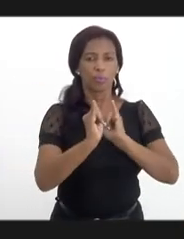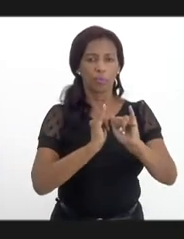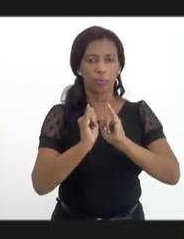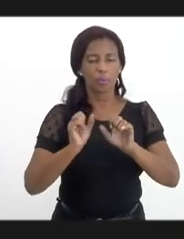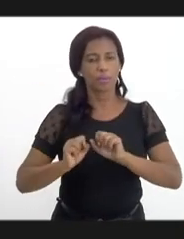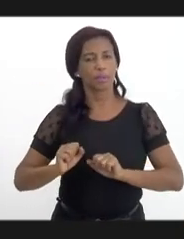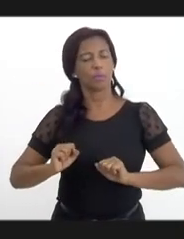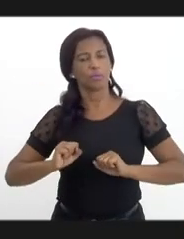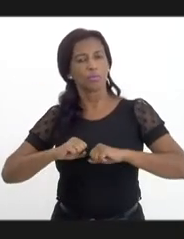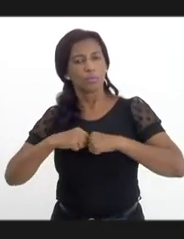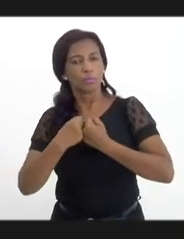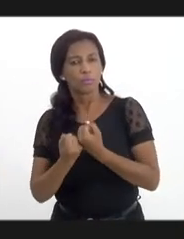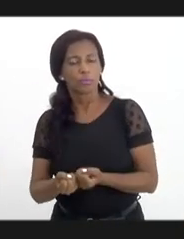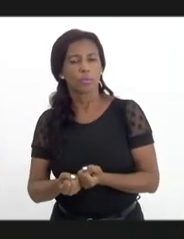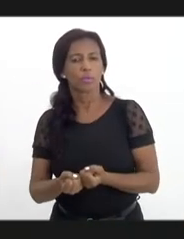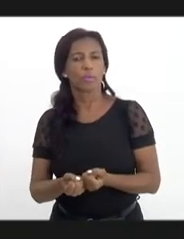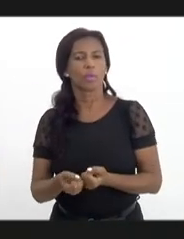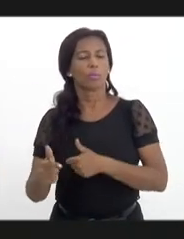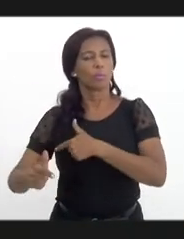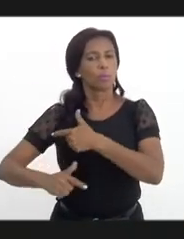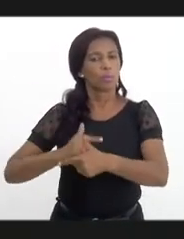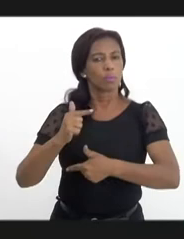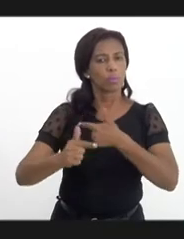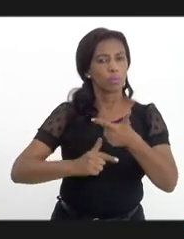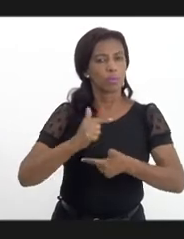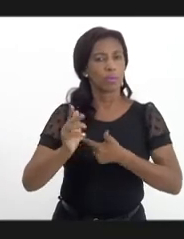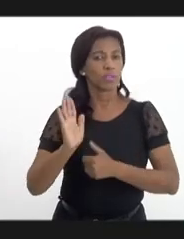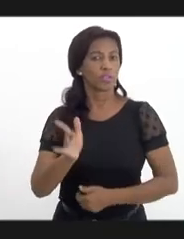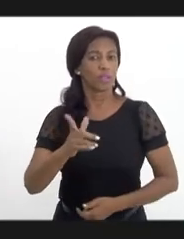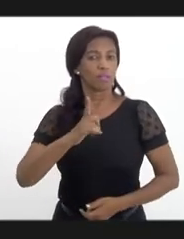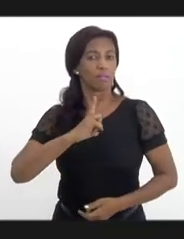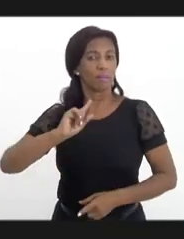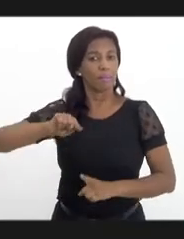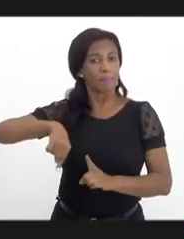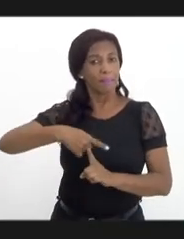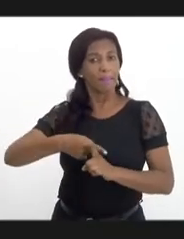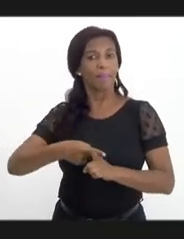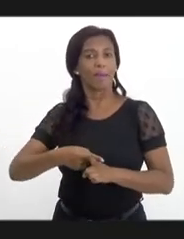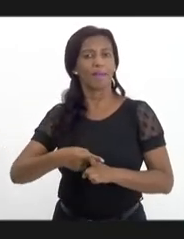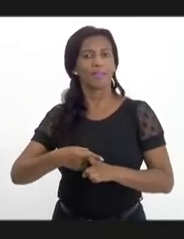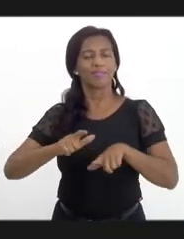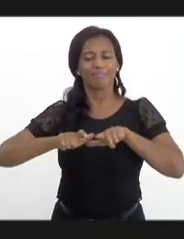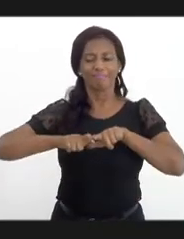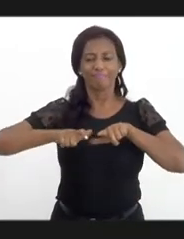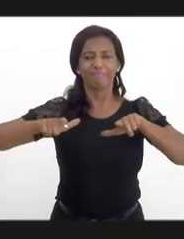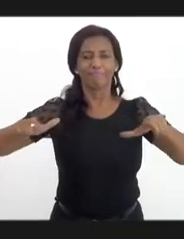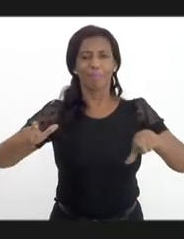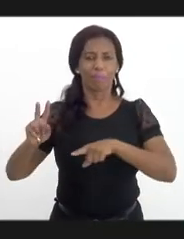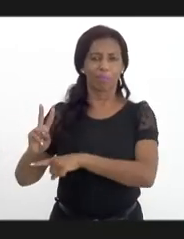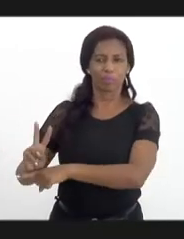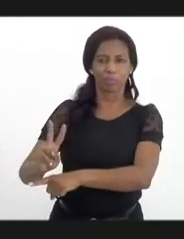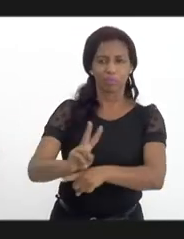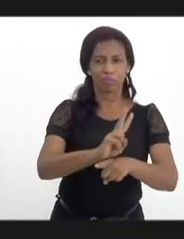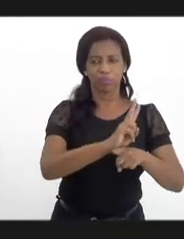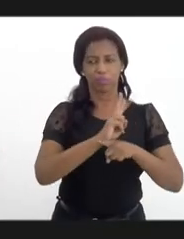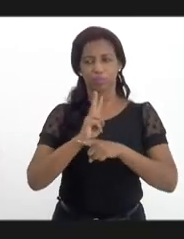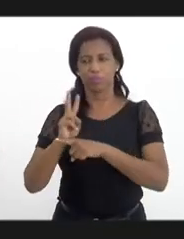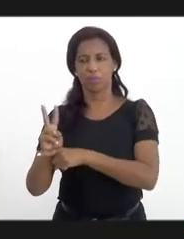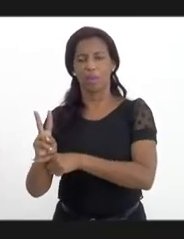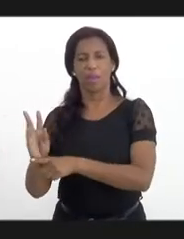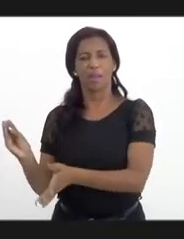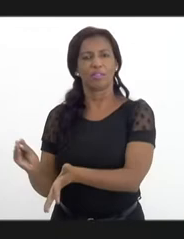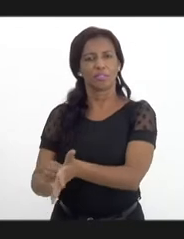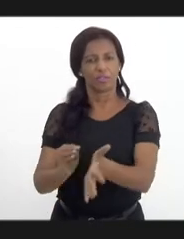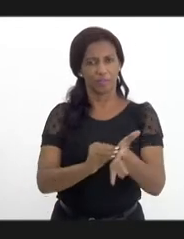de fortalecer os serviços existentes, mas de ampliar a cobertura e cobrir os gaps